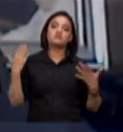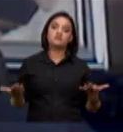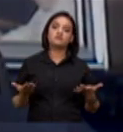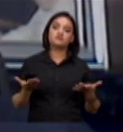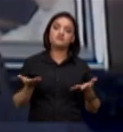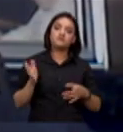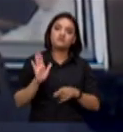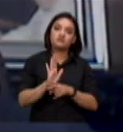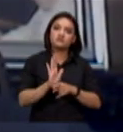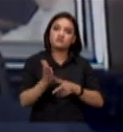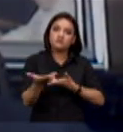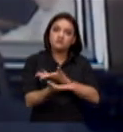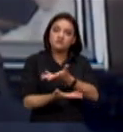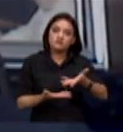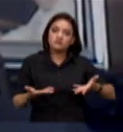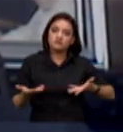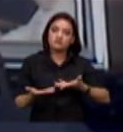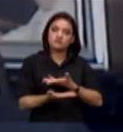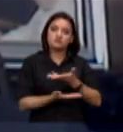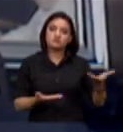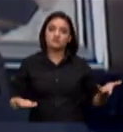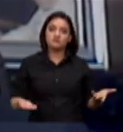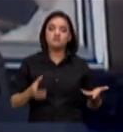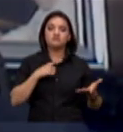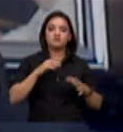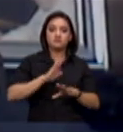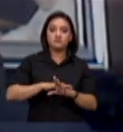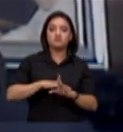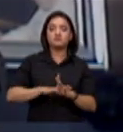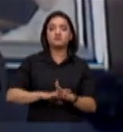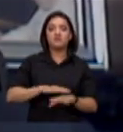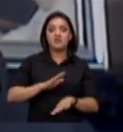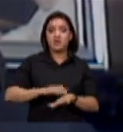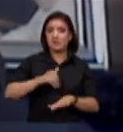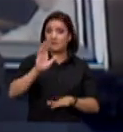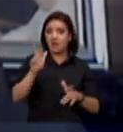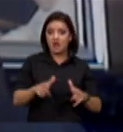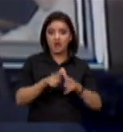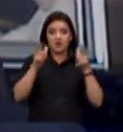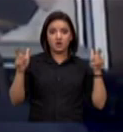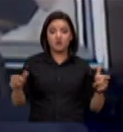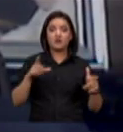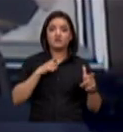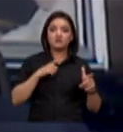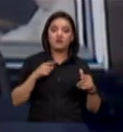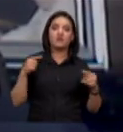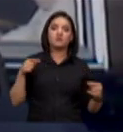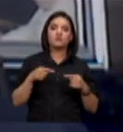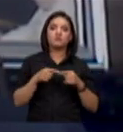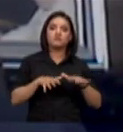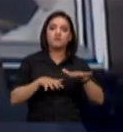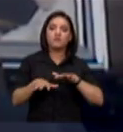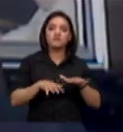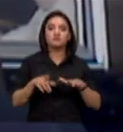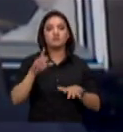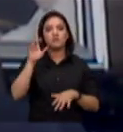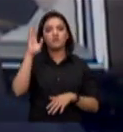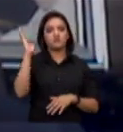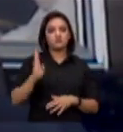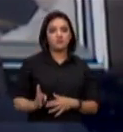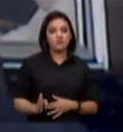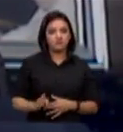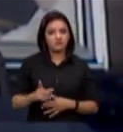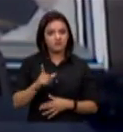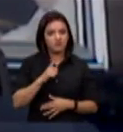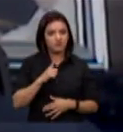cooperativismo tem mais da metade da população do mundo ligada diretamente ao movimento doutrinário que no Brasil é brilhado